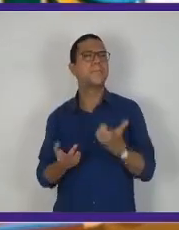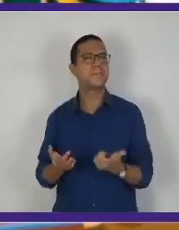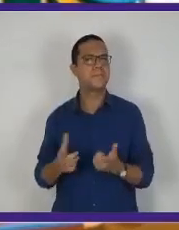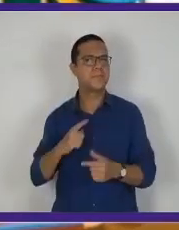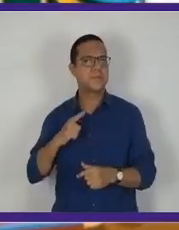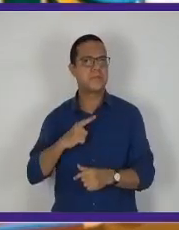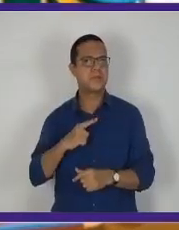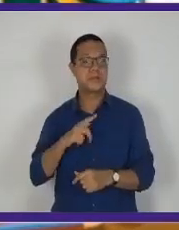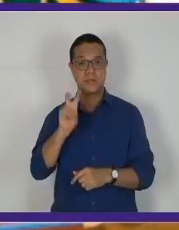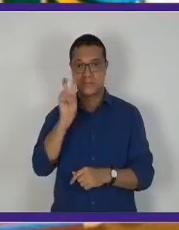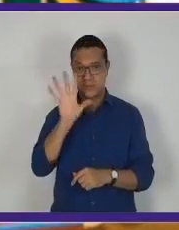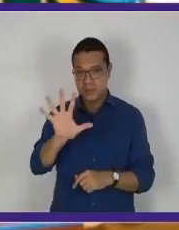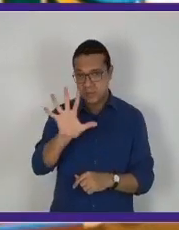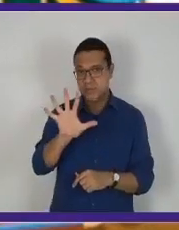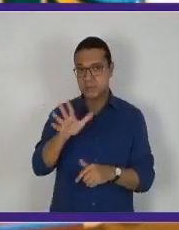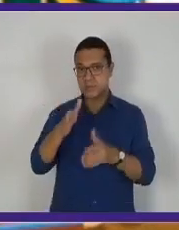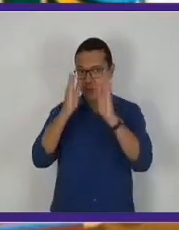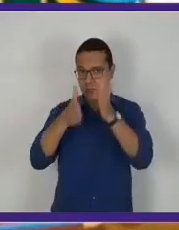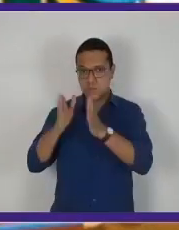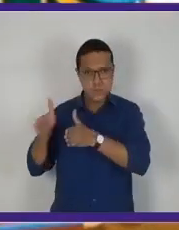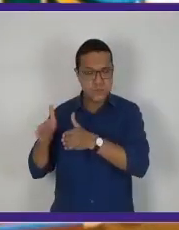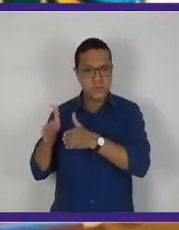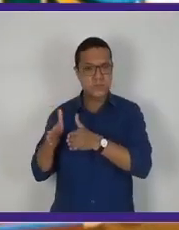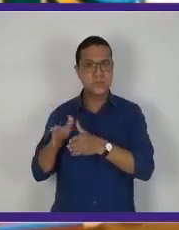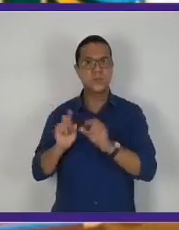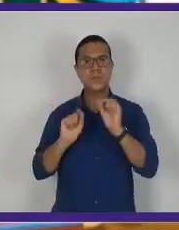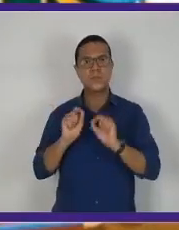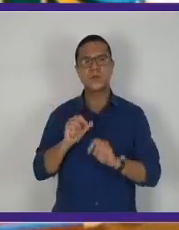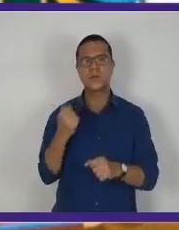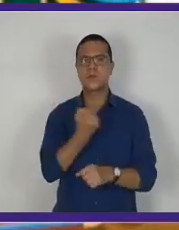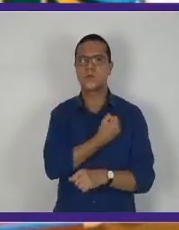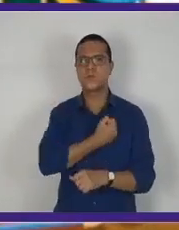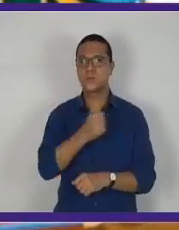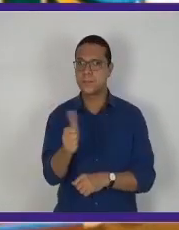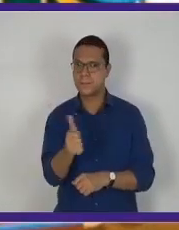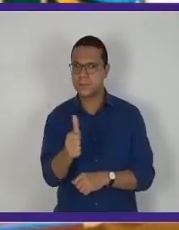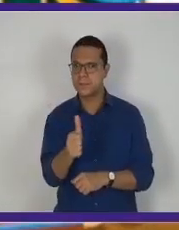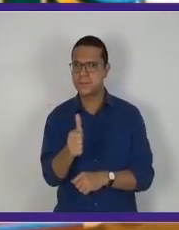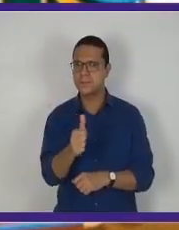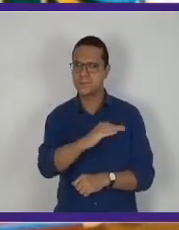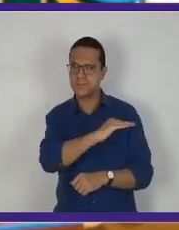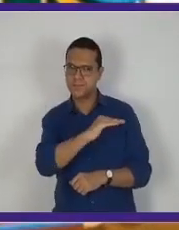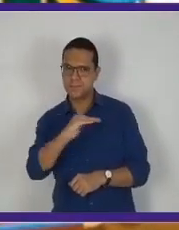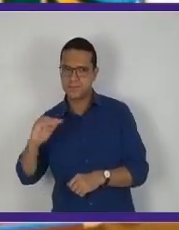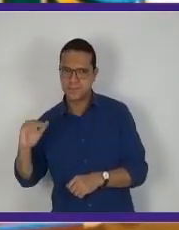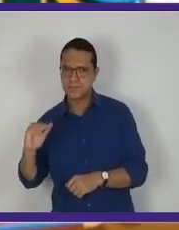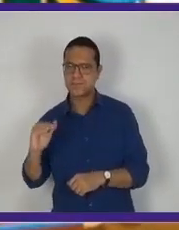metade? Já que temos cinco colunas. O número 11. Você passou a reta.